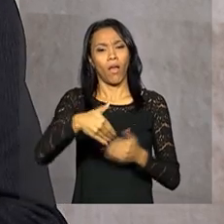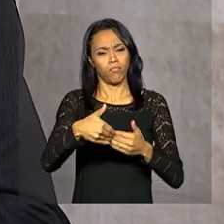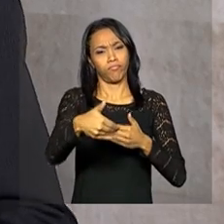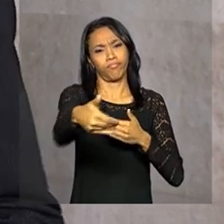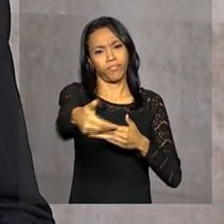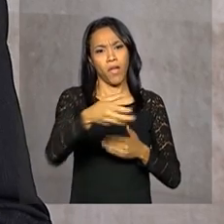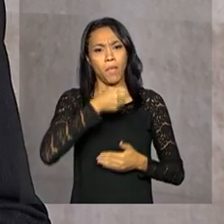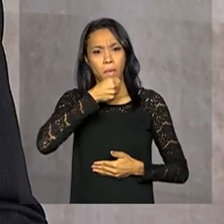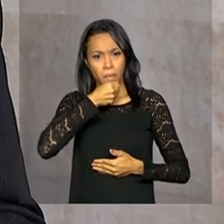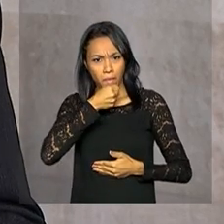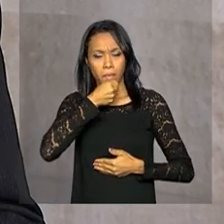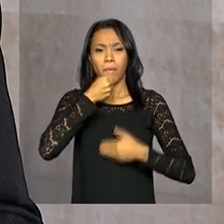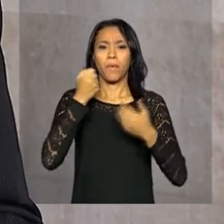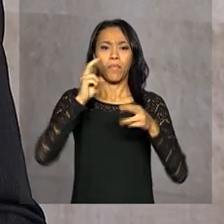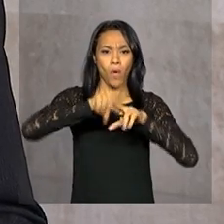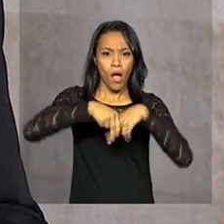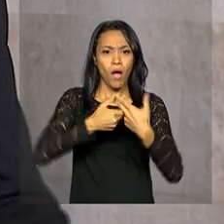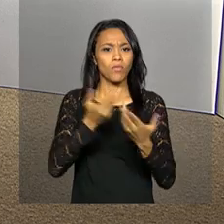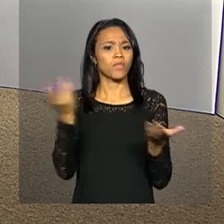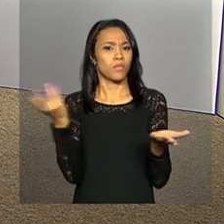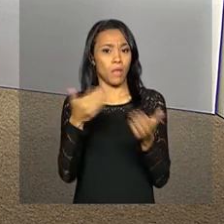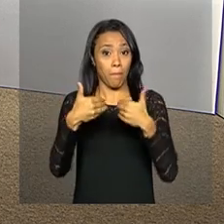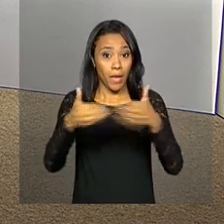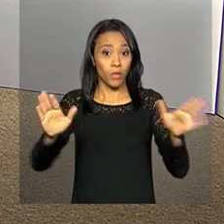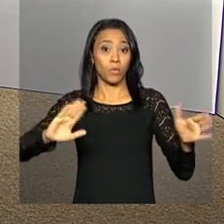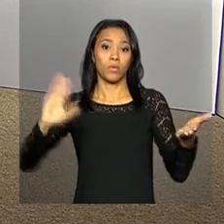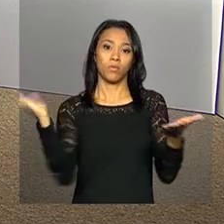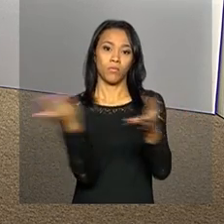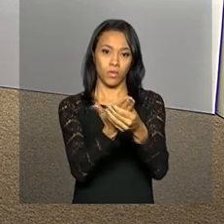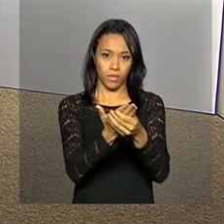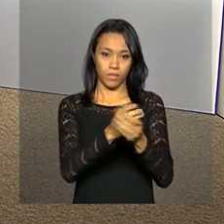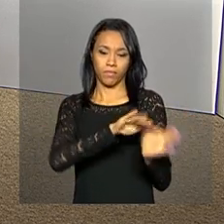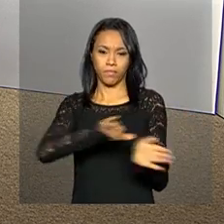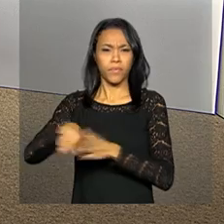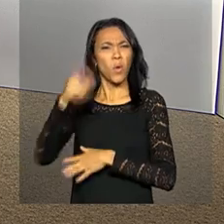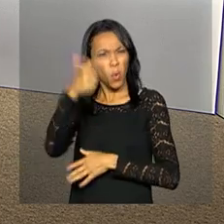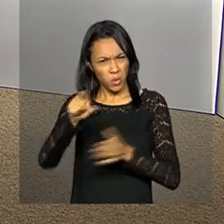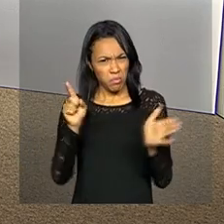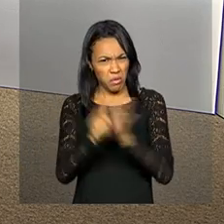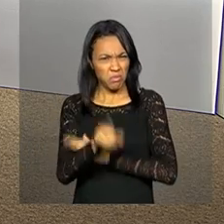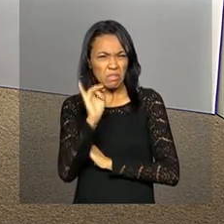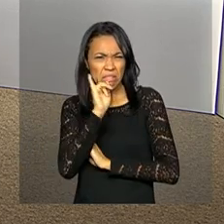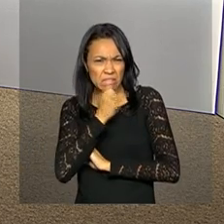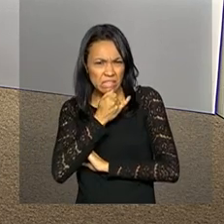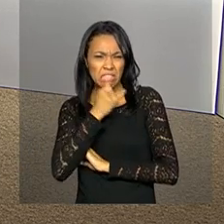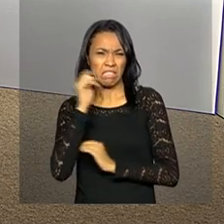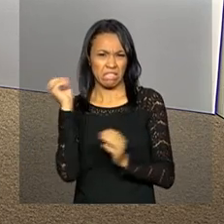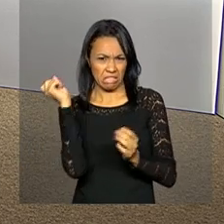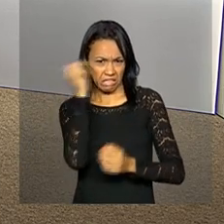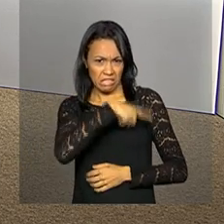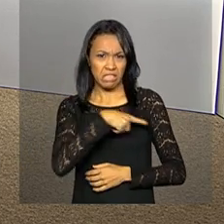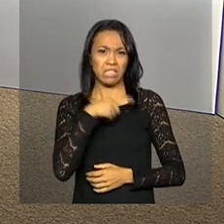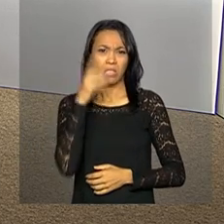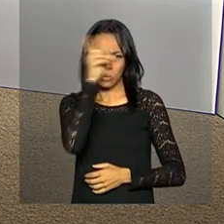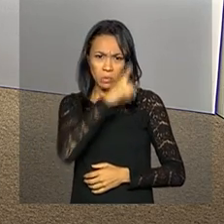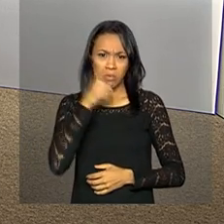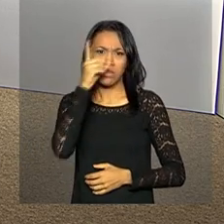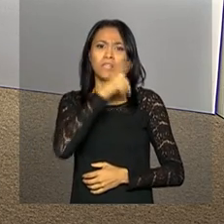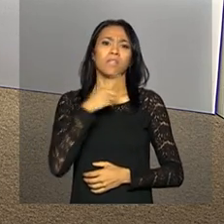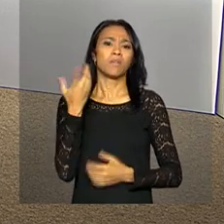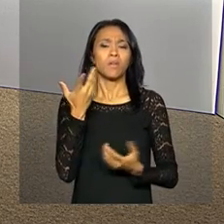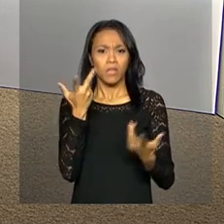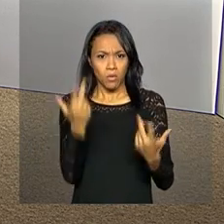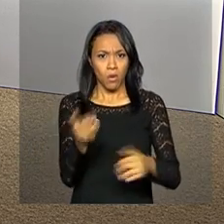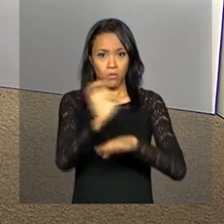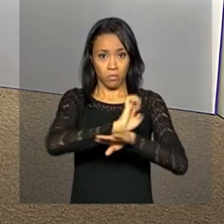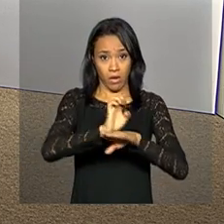sobre a abertura do processo. Jaime. Ora, João, deixa eu te perguntar mais uma coisa. Foi um fim de semana triste para alguns países como o Japão e o